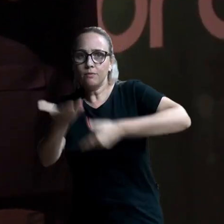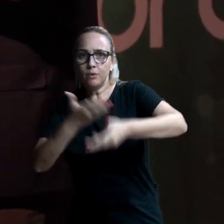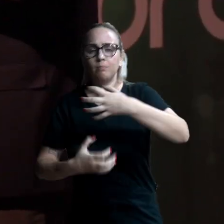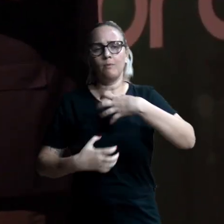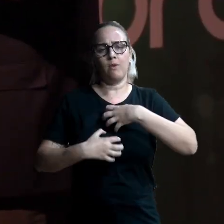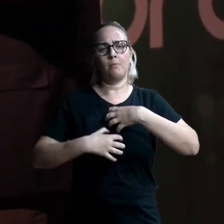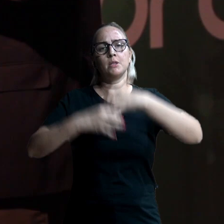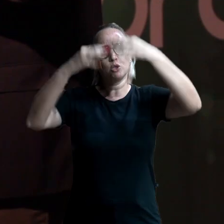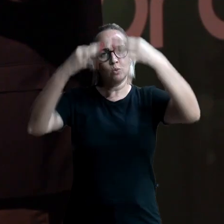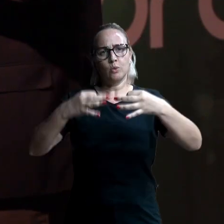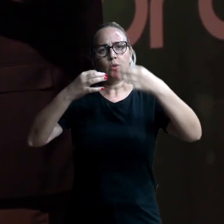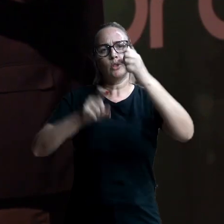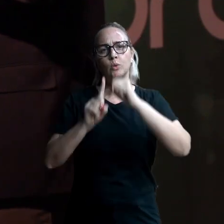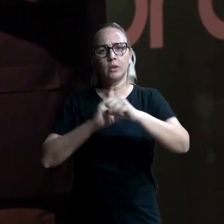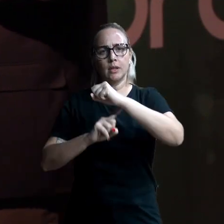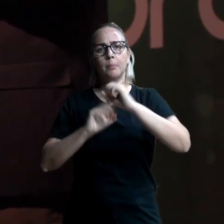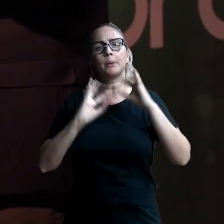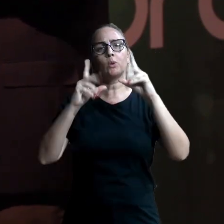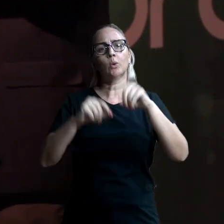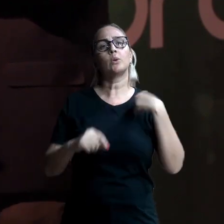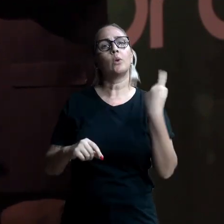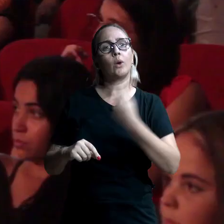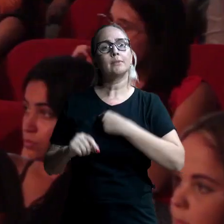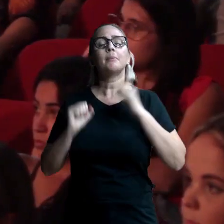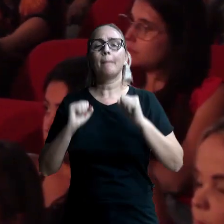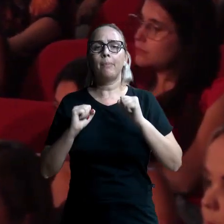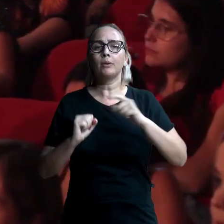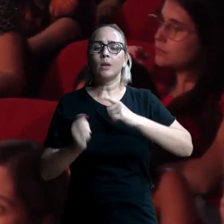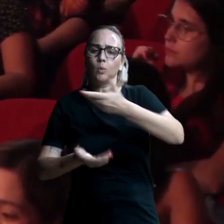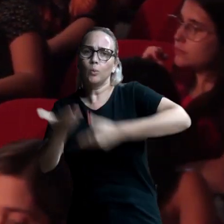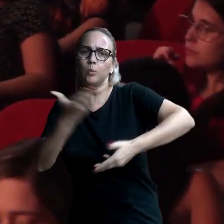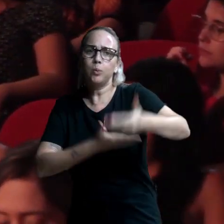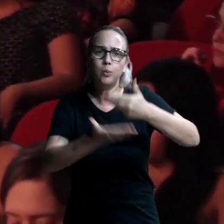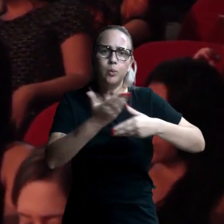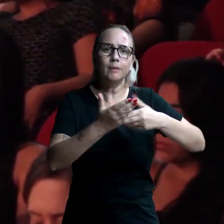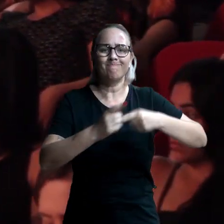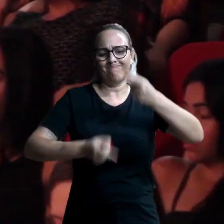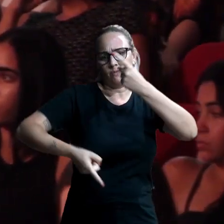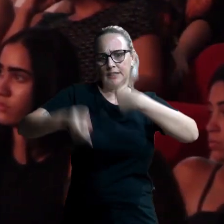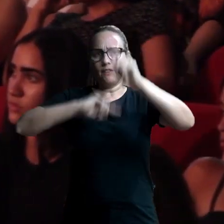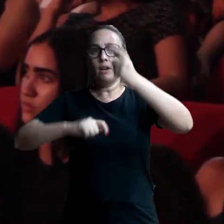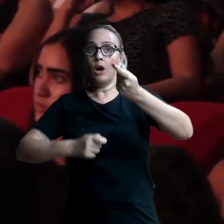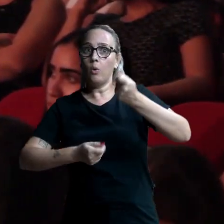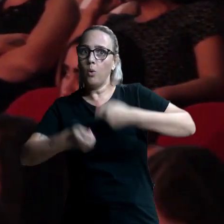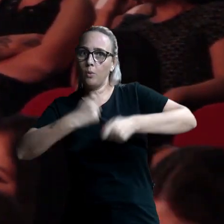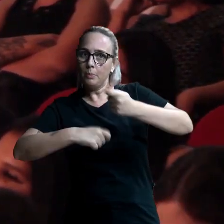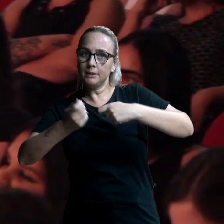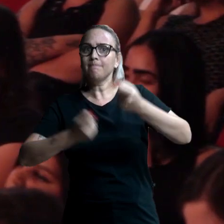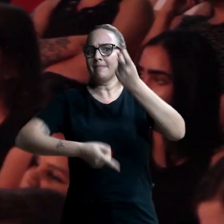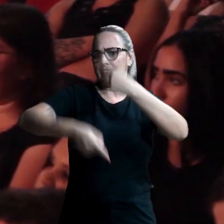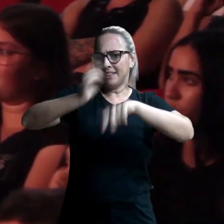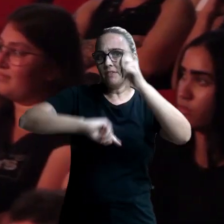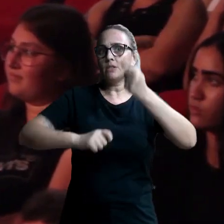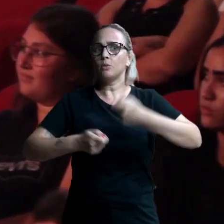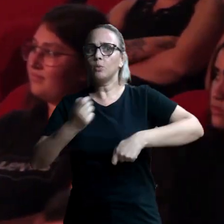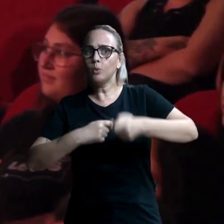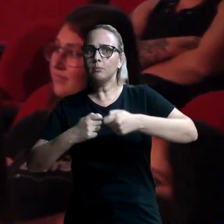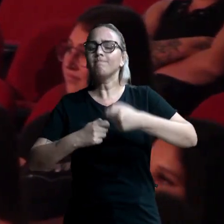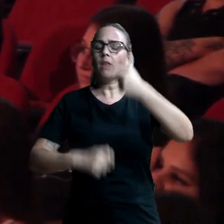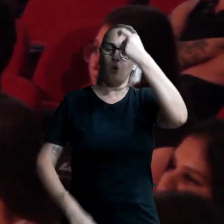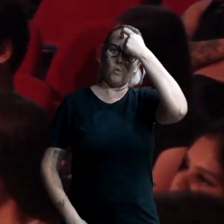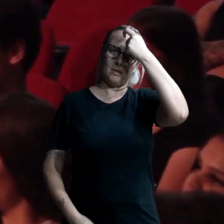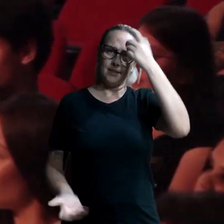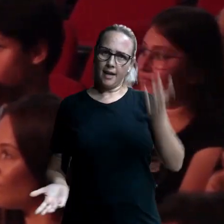é distribuí-la de forma justa na sociedade, para que todos nós possamos usufruir dos avanços